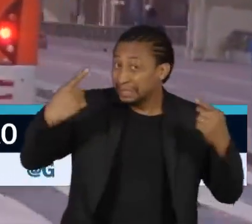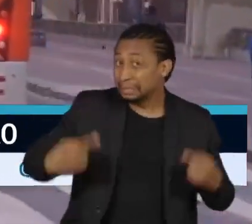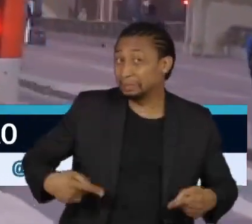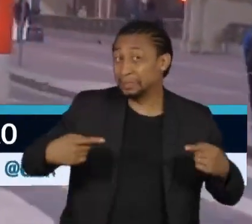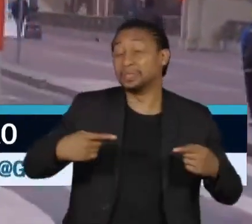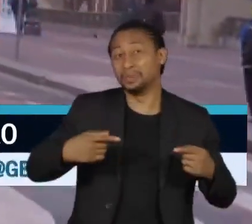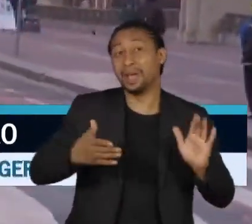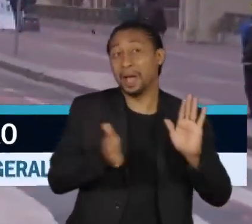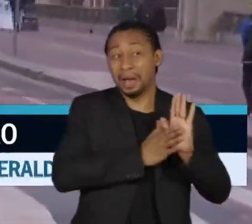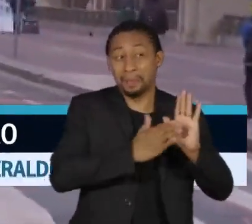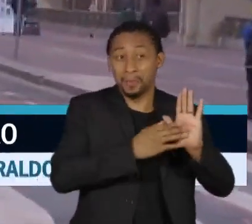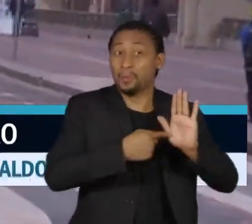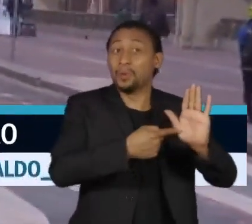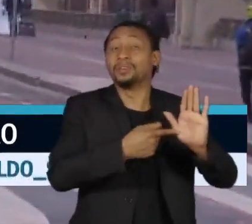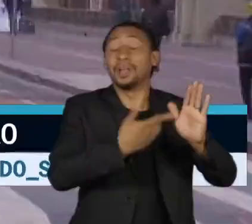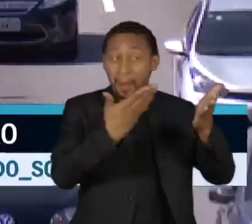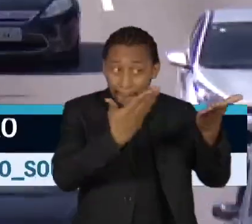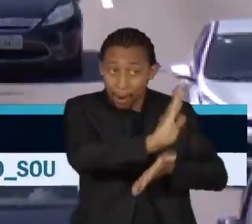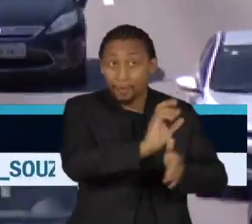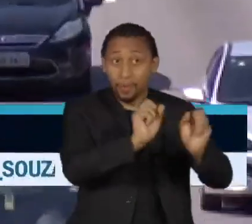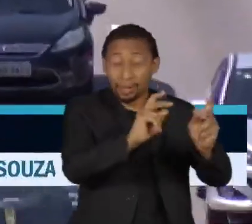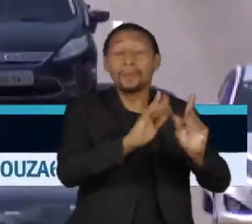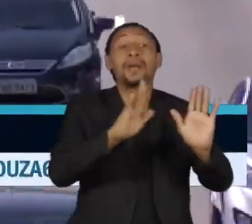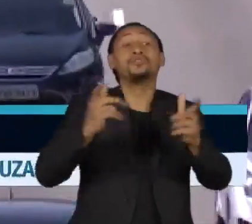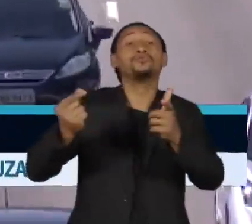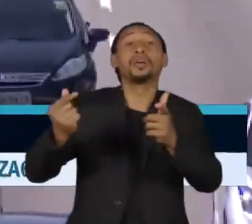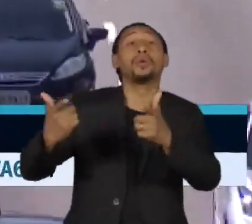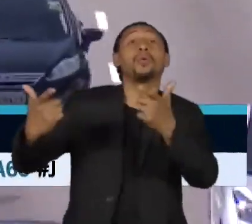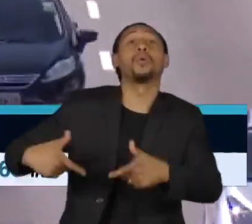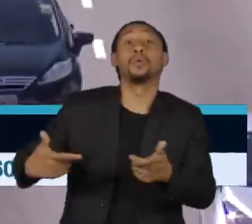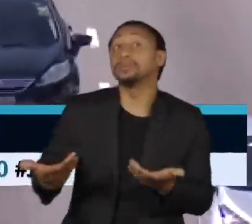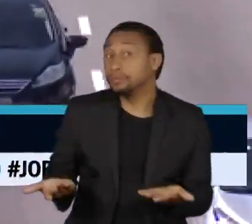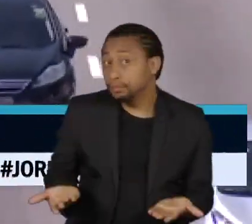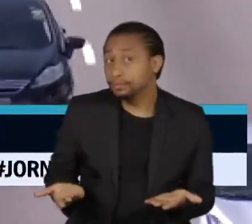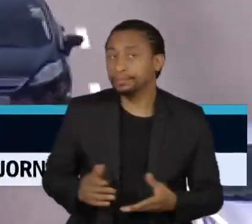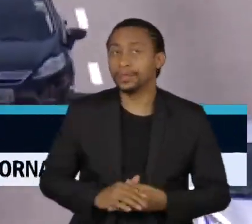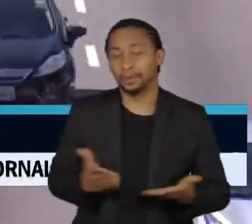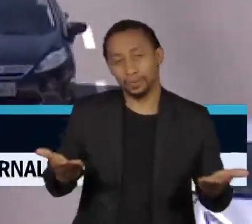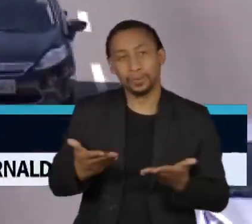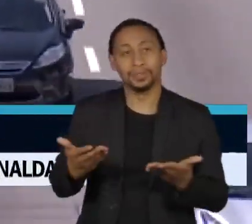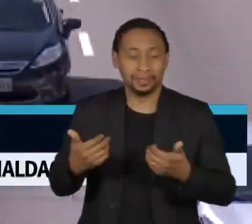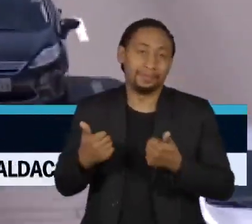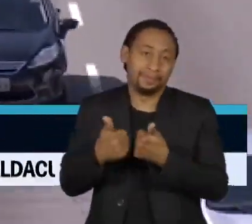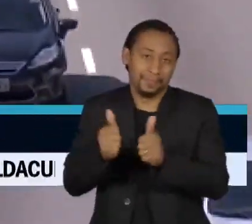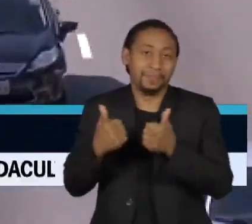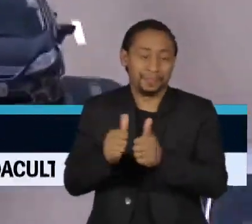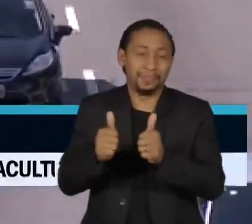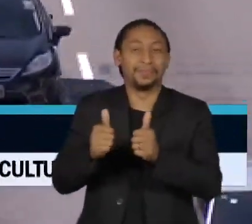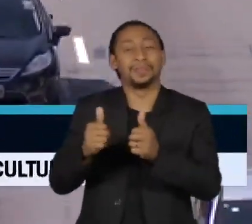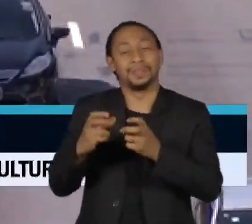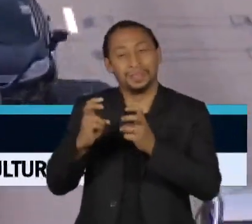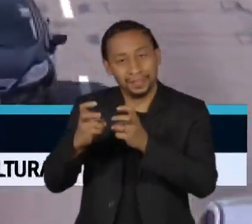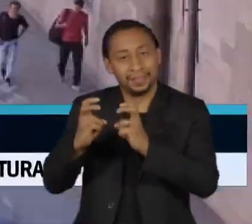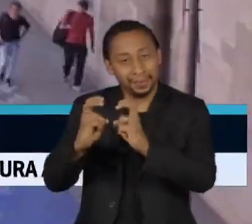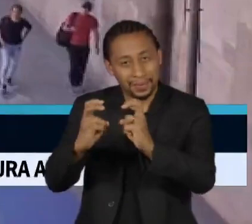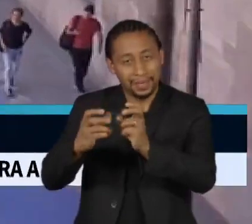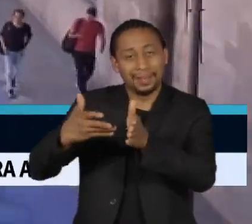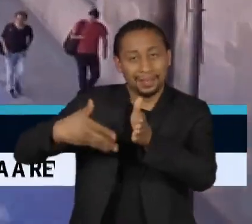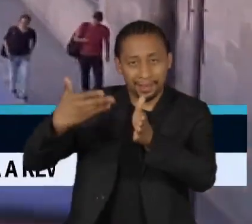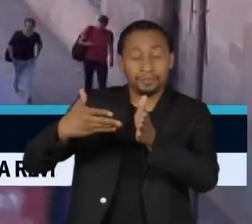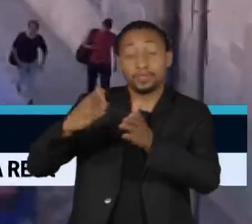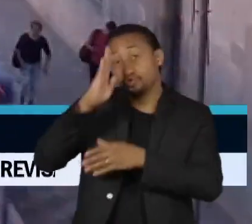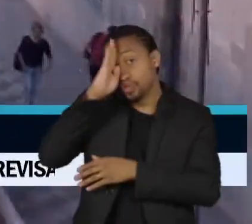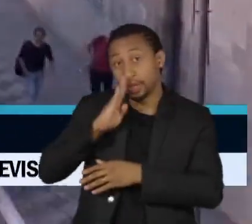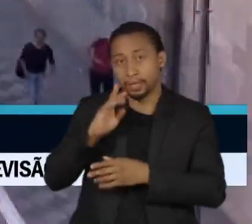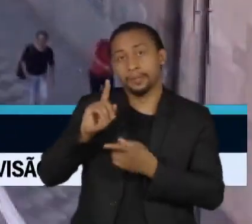propostas. De onde virá o dinheiro? Hoje, em São Paulo, o transporte público é grátis para estudantes e idosos acima de 65